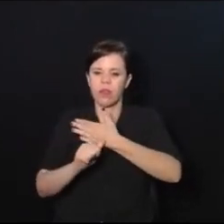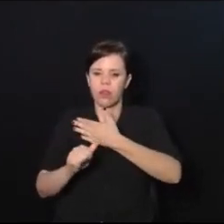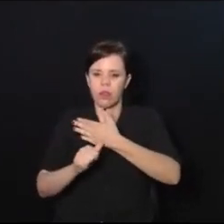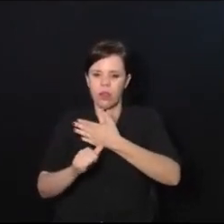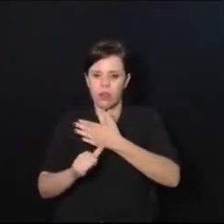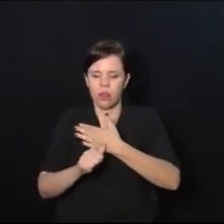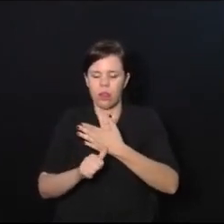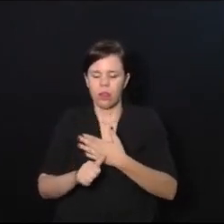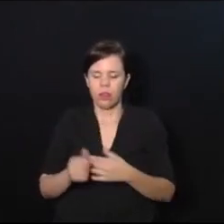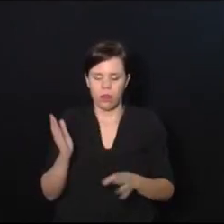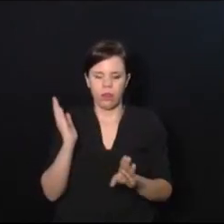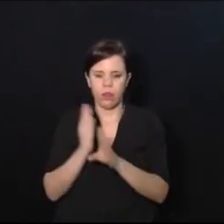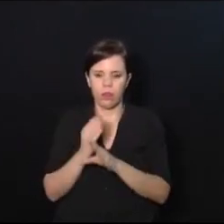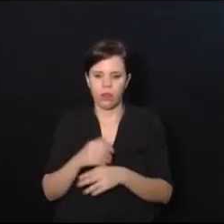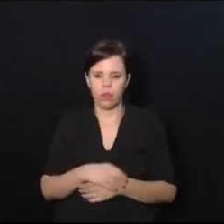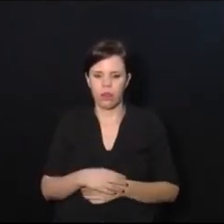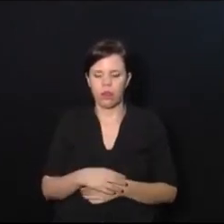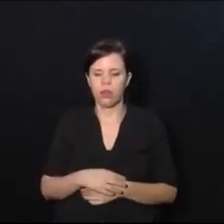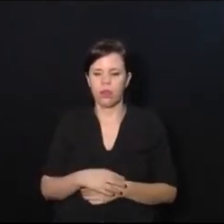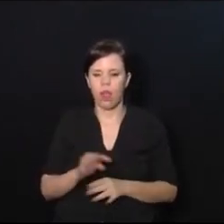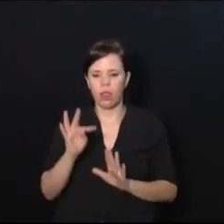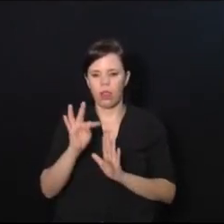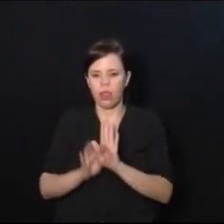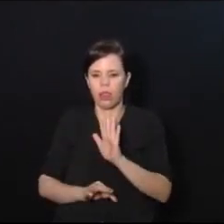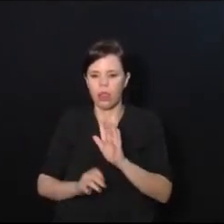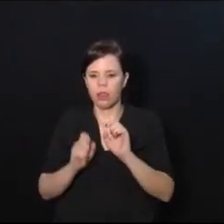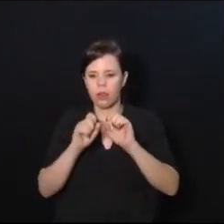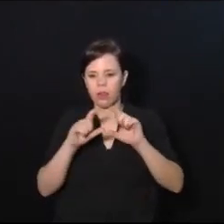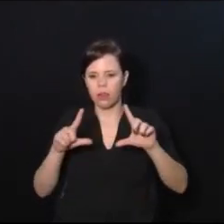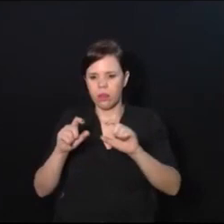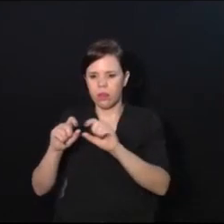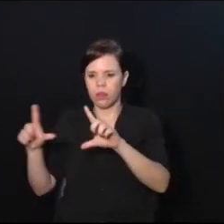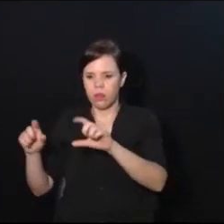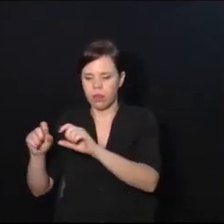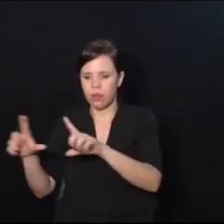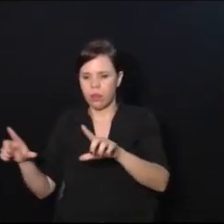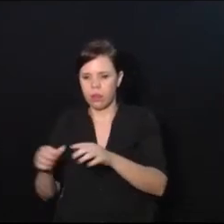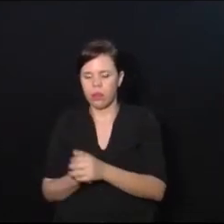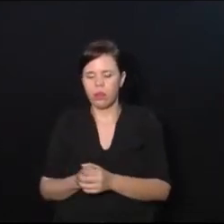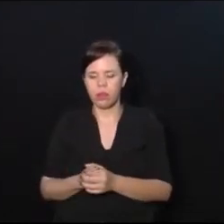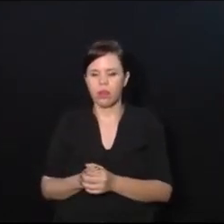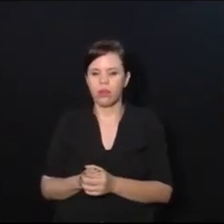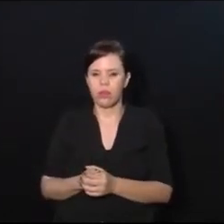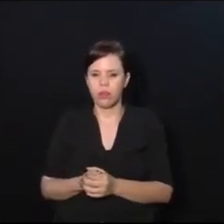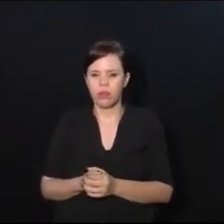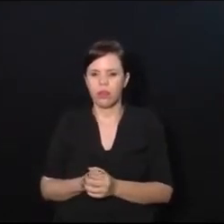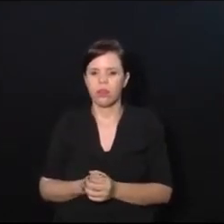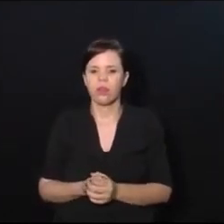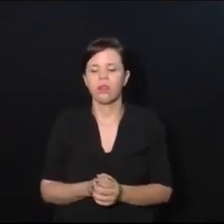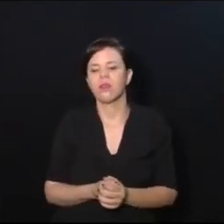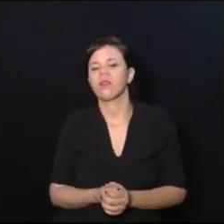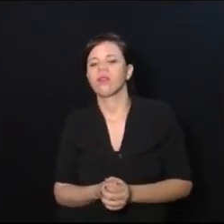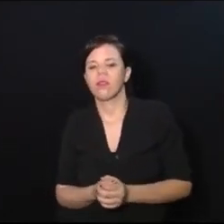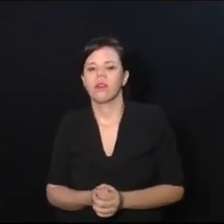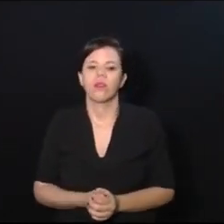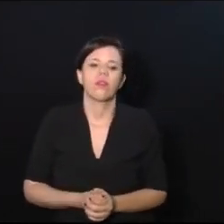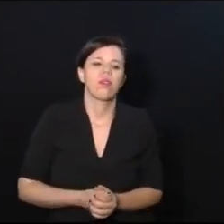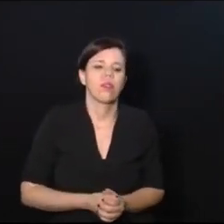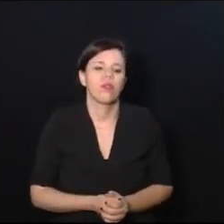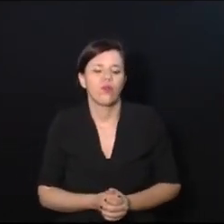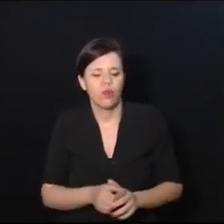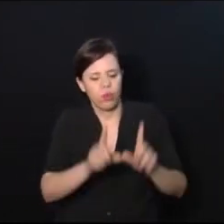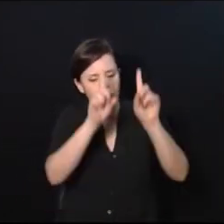E aí, no texto da Plaquinhas, diz o seguinte, que, no fundo, a pessoa que tem